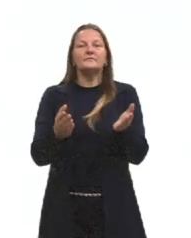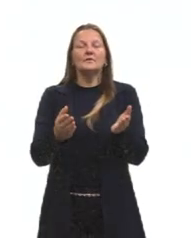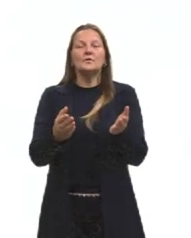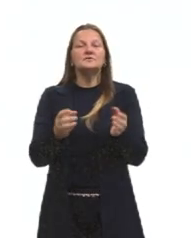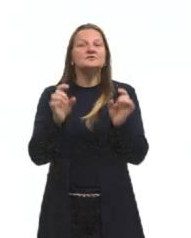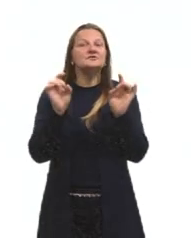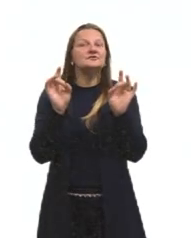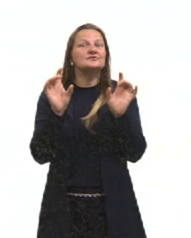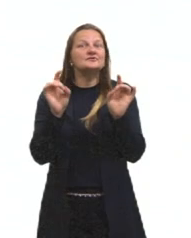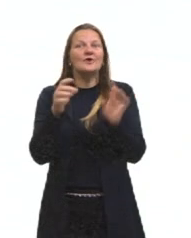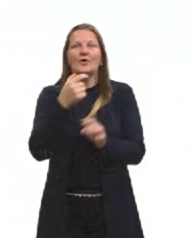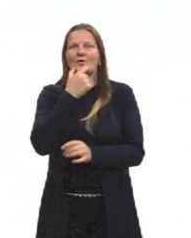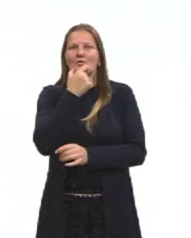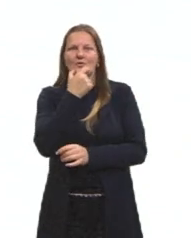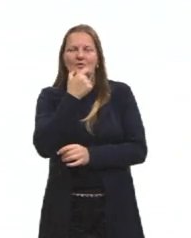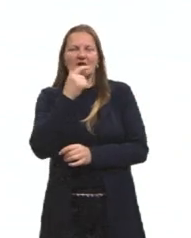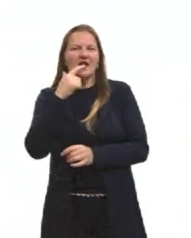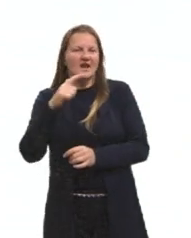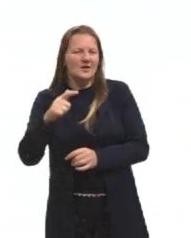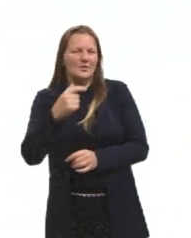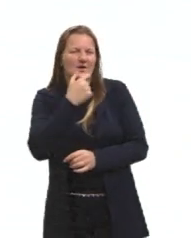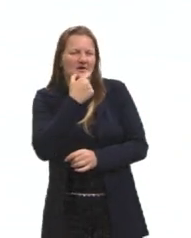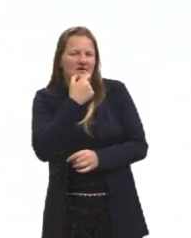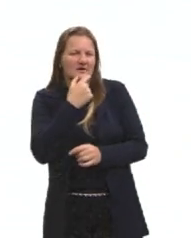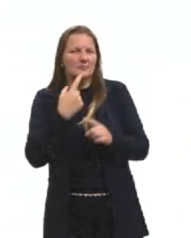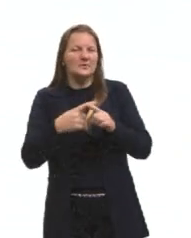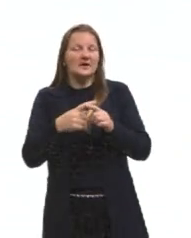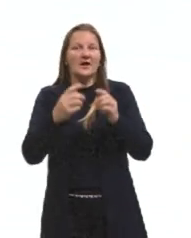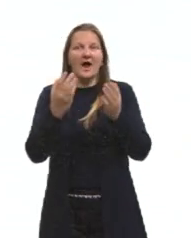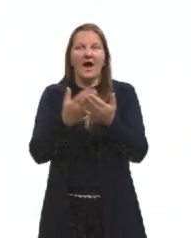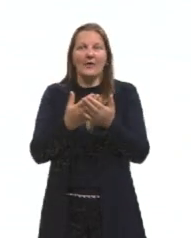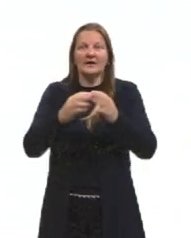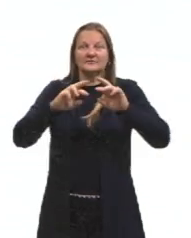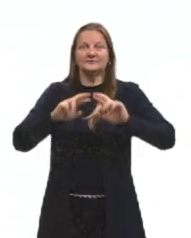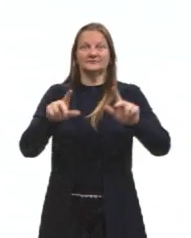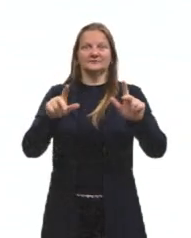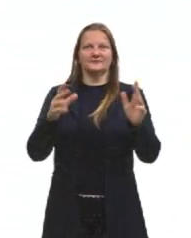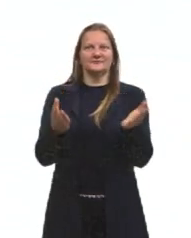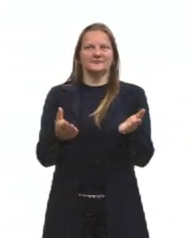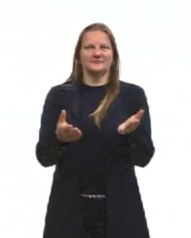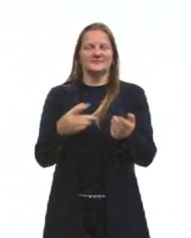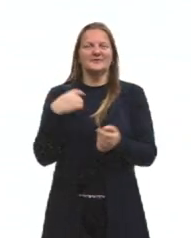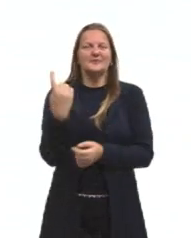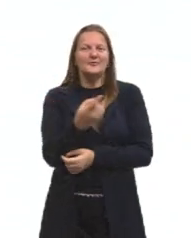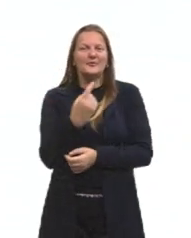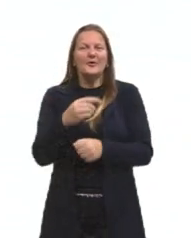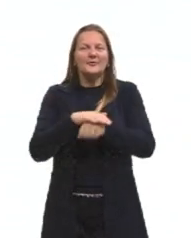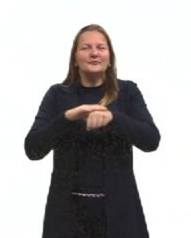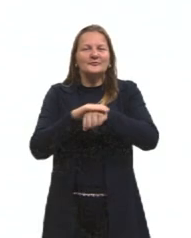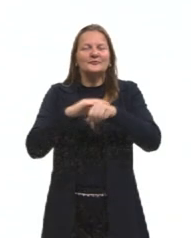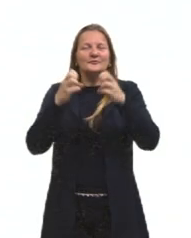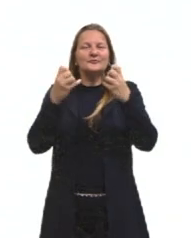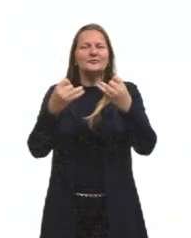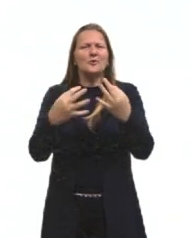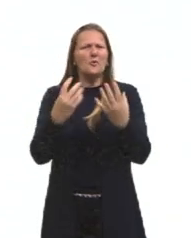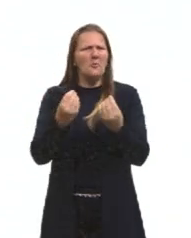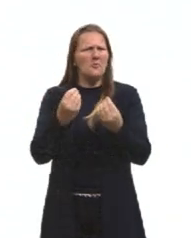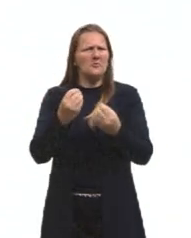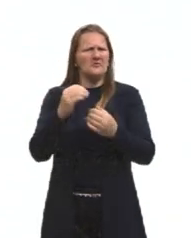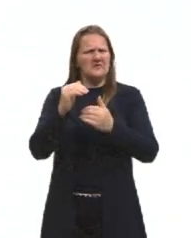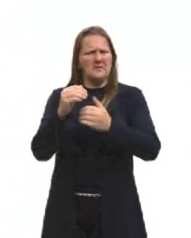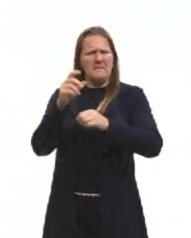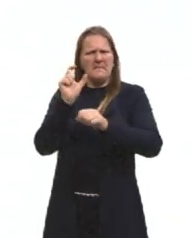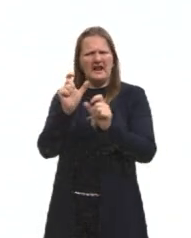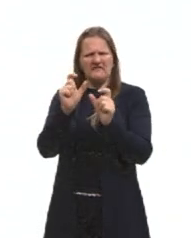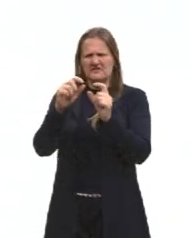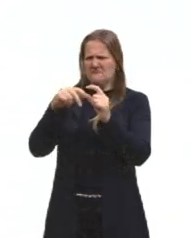somente sobre a língua inglesa? O que tem nessa aula de tão diferente hoje? Bom, hoje nós vamos falar sobre os estrangeirismos na redação do